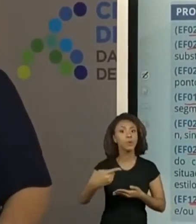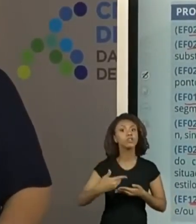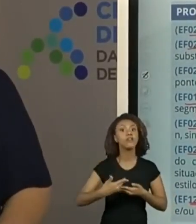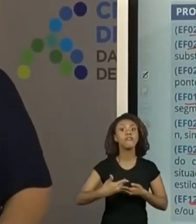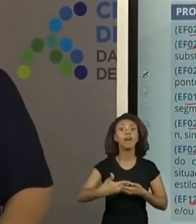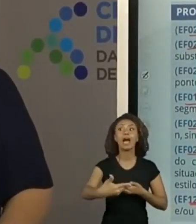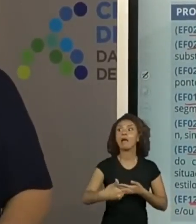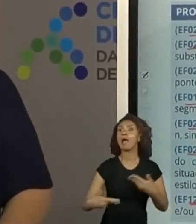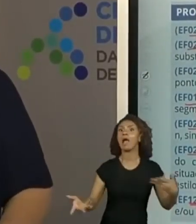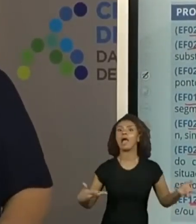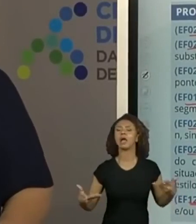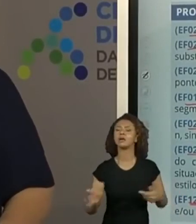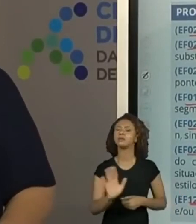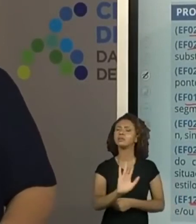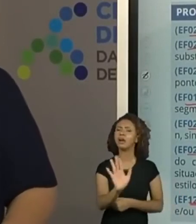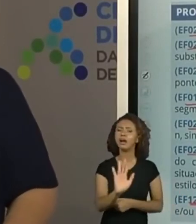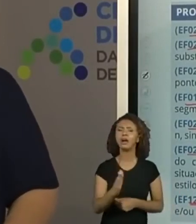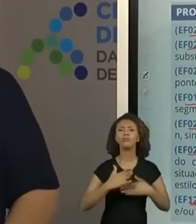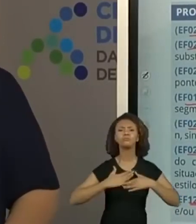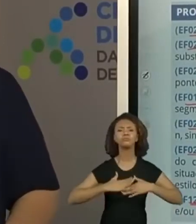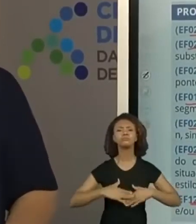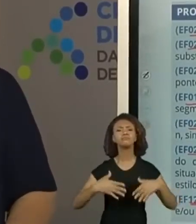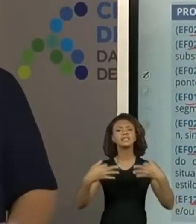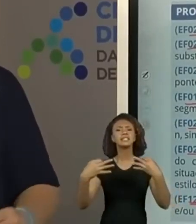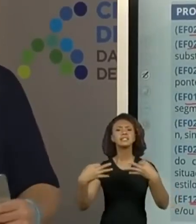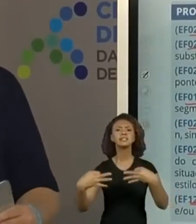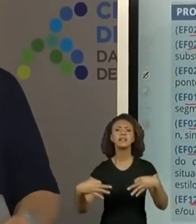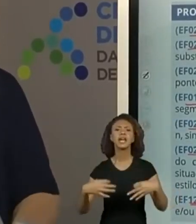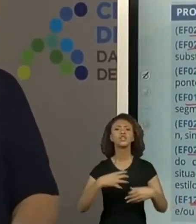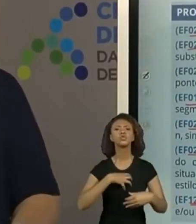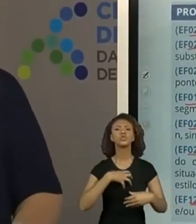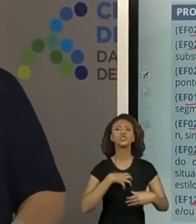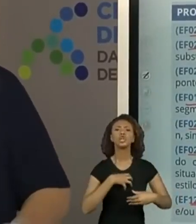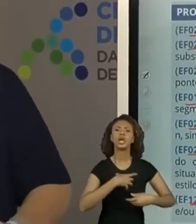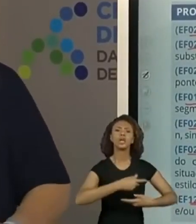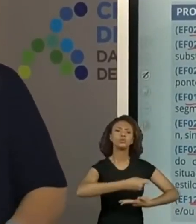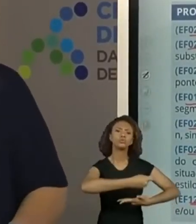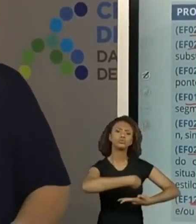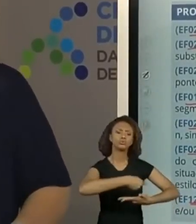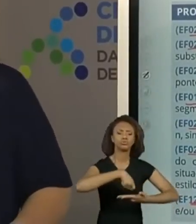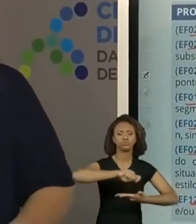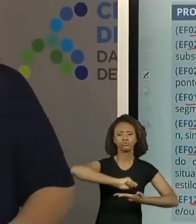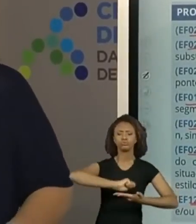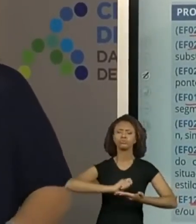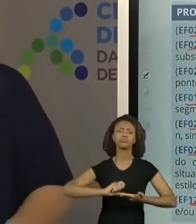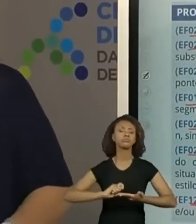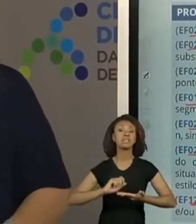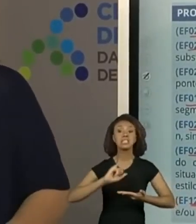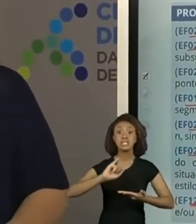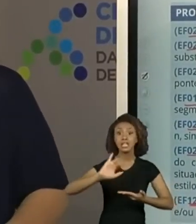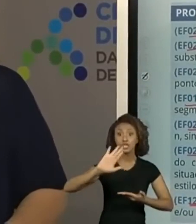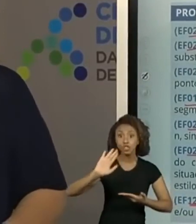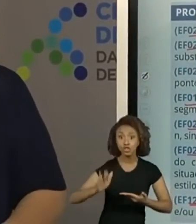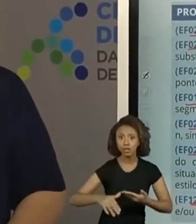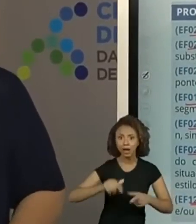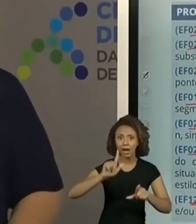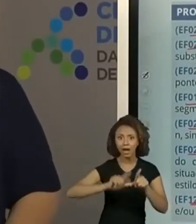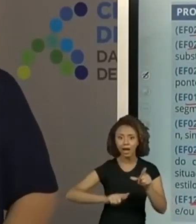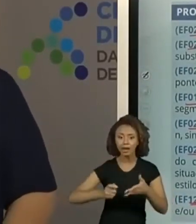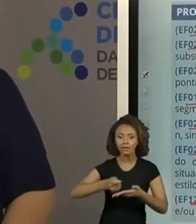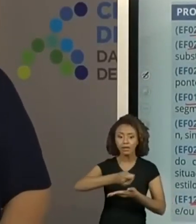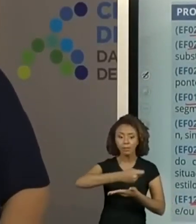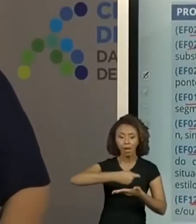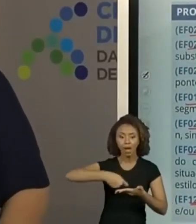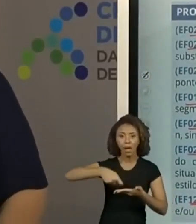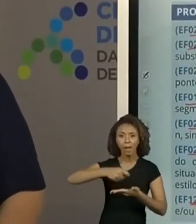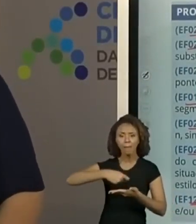pressa de fazer. Faça corretamente, na condição que você está acostumado. E quem já estiver escrevendo a letra de mão, vai sim.